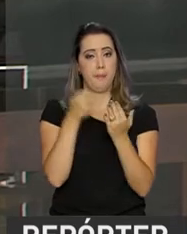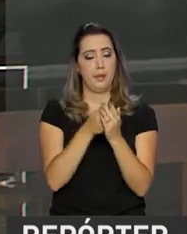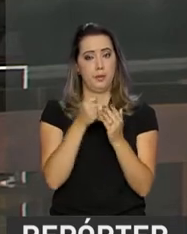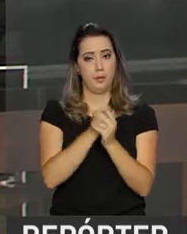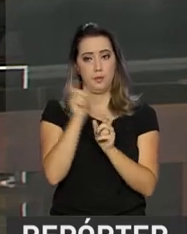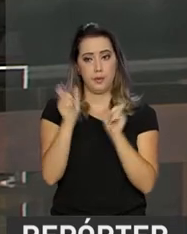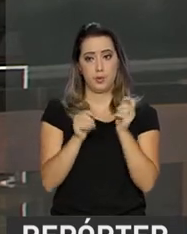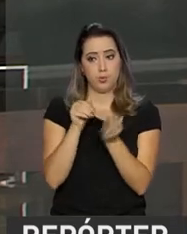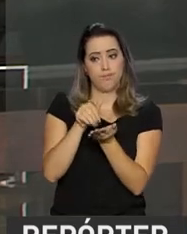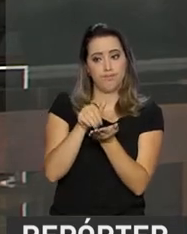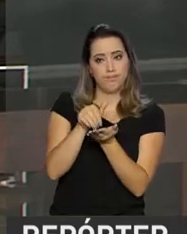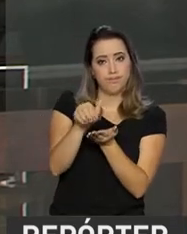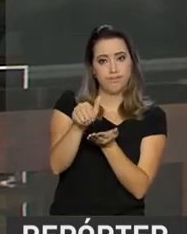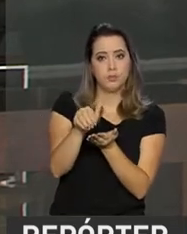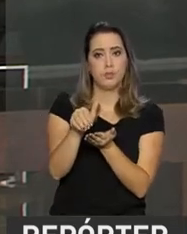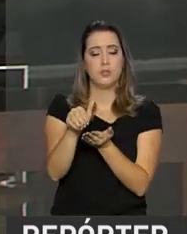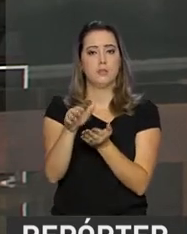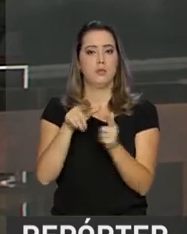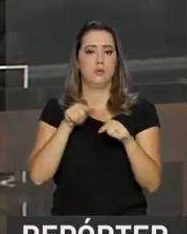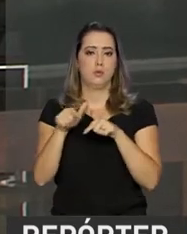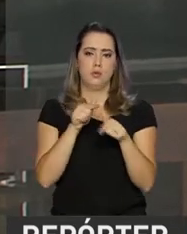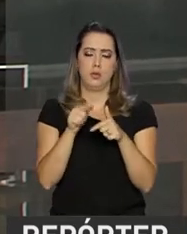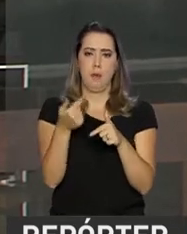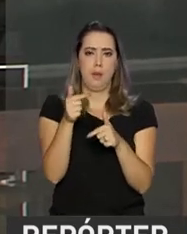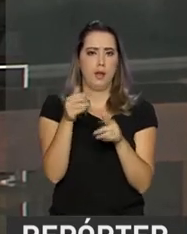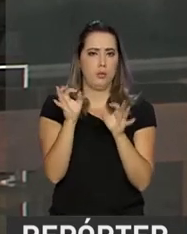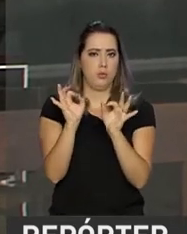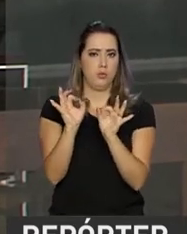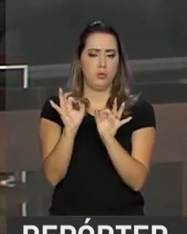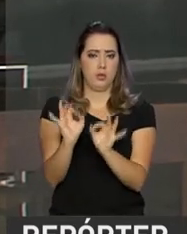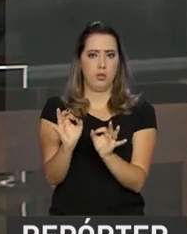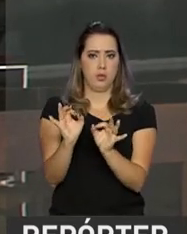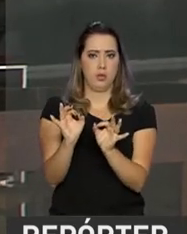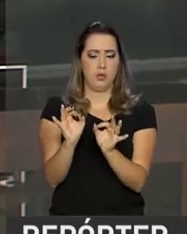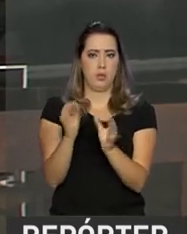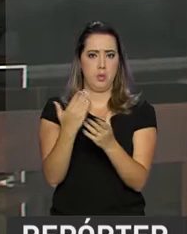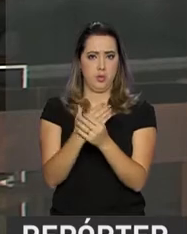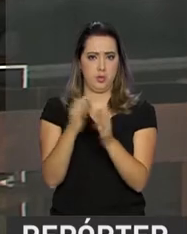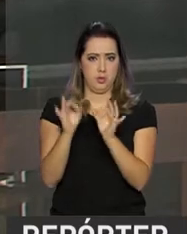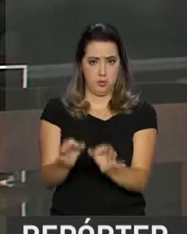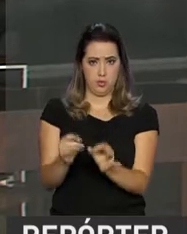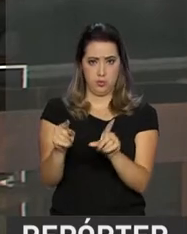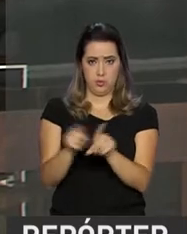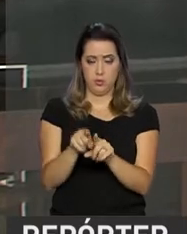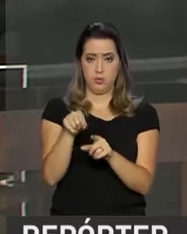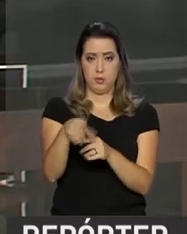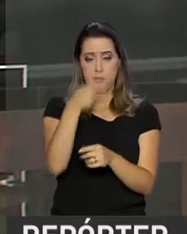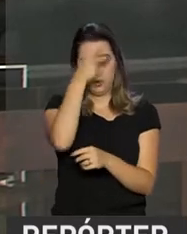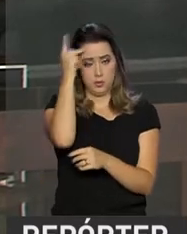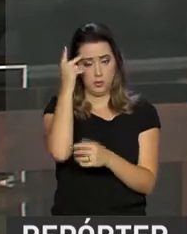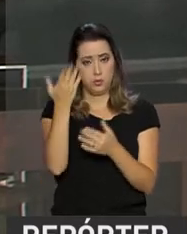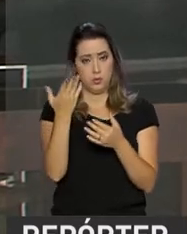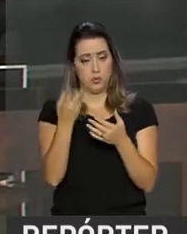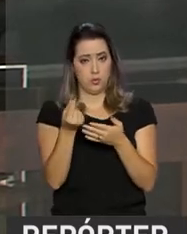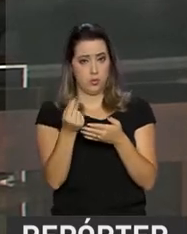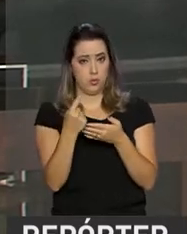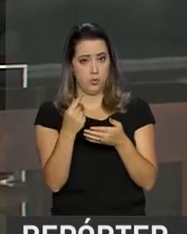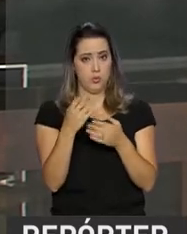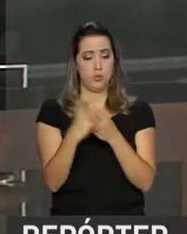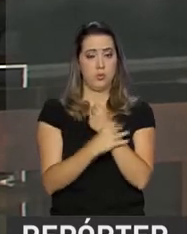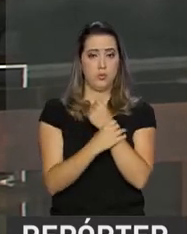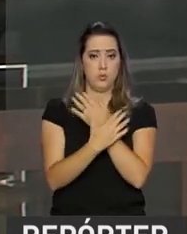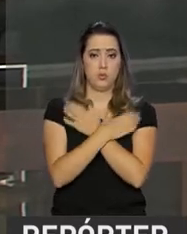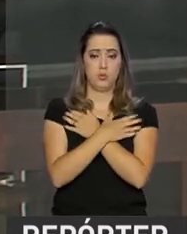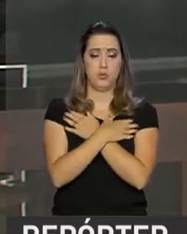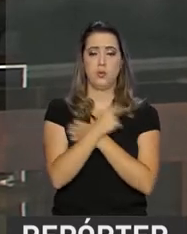que foi dispensado do emprego sem justa causa. Enquanto ele estiver recebendo esse benefício, ele não pode receber remuneração de outro